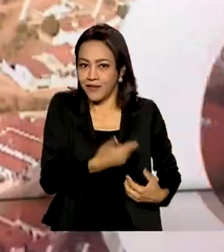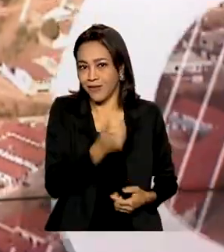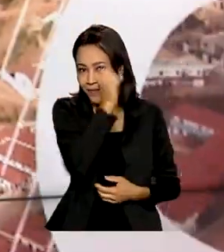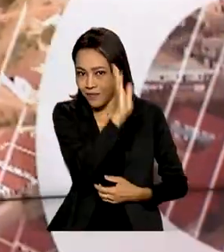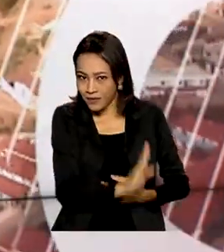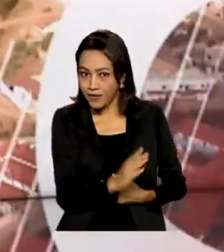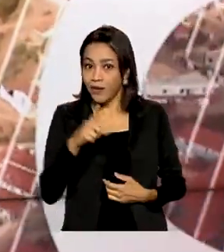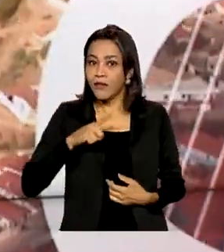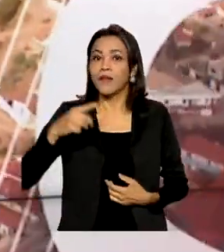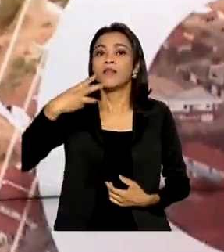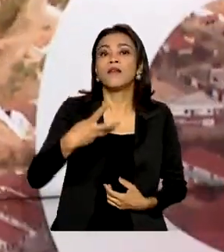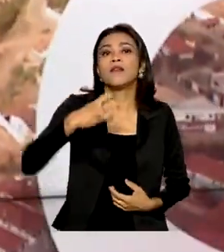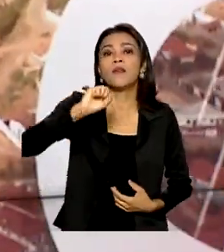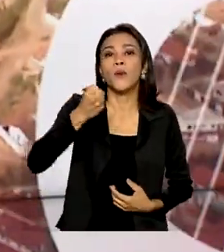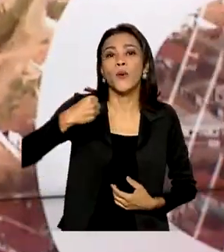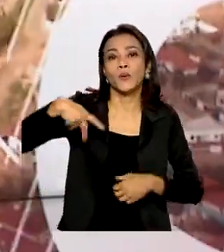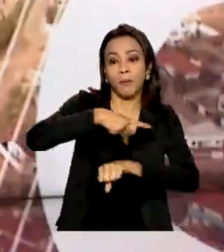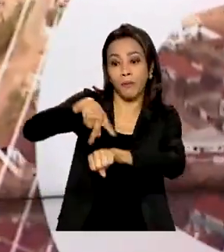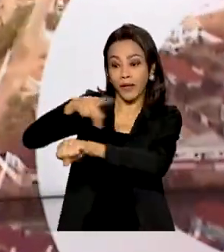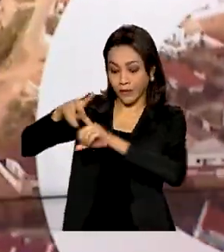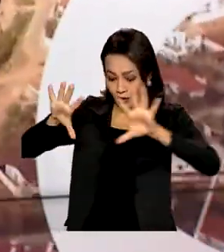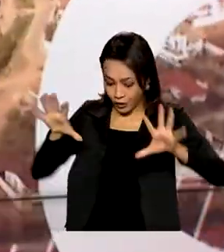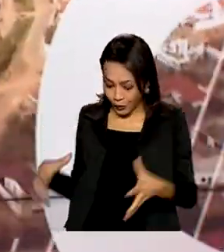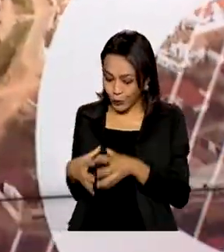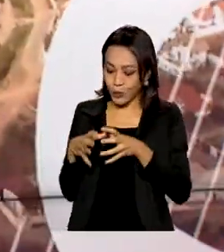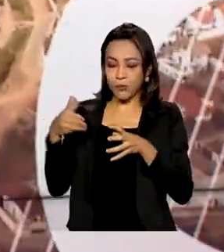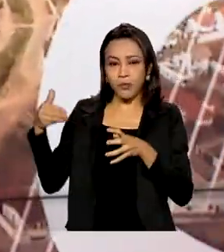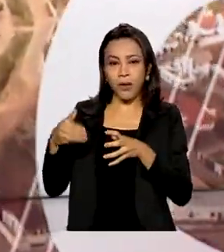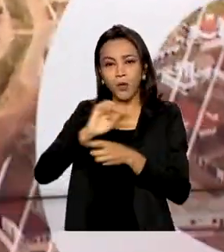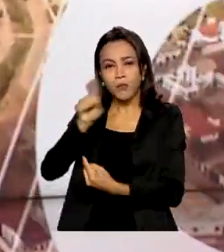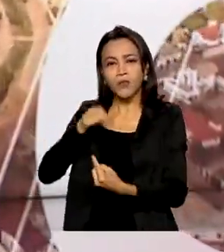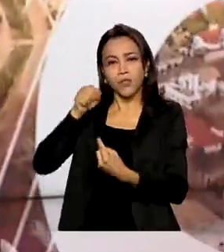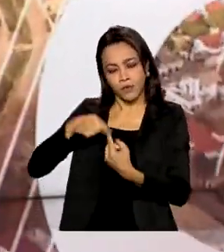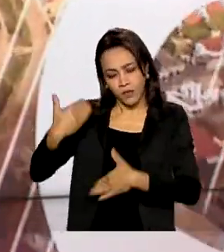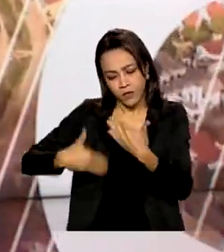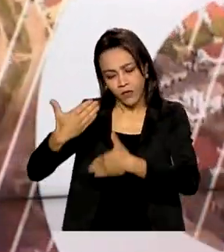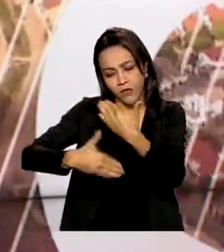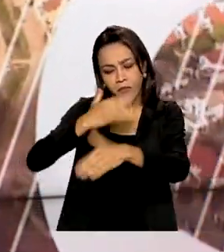reúne as 38 nações mais ricas do mundo em prol de um crescimento econômico sustentável.